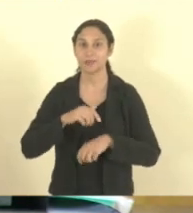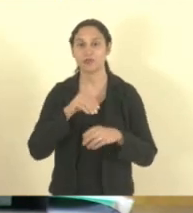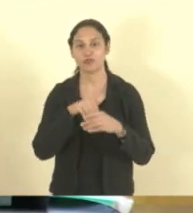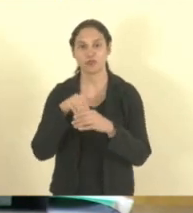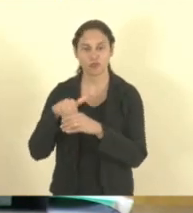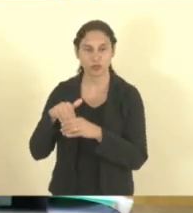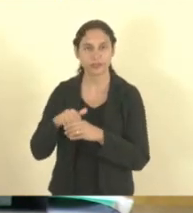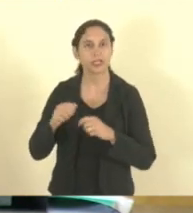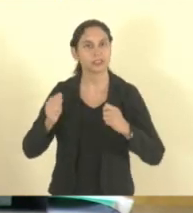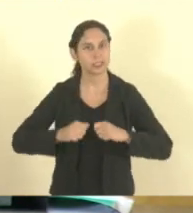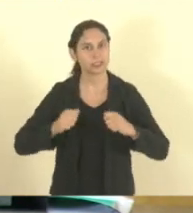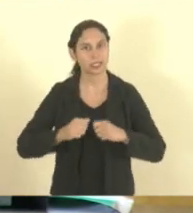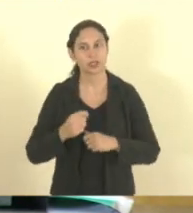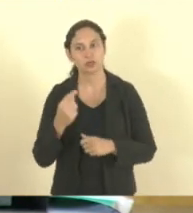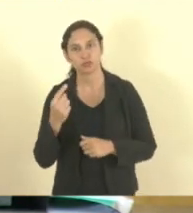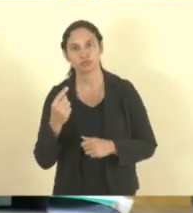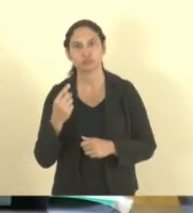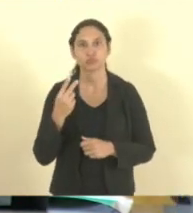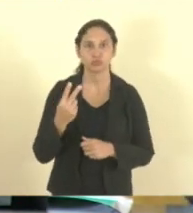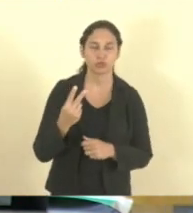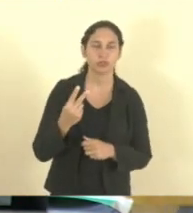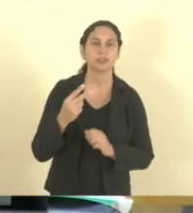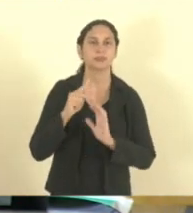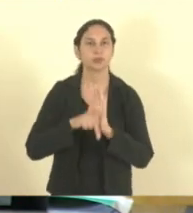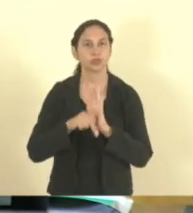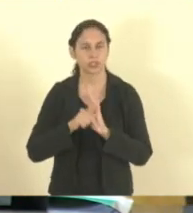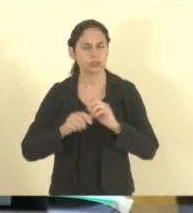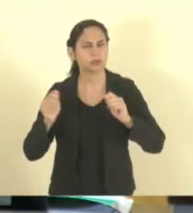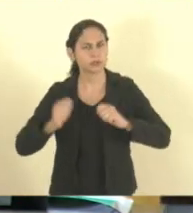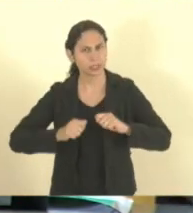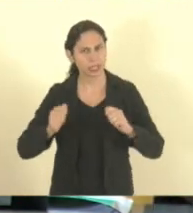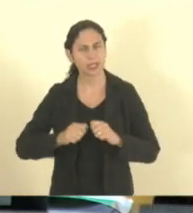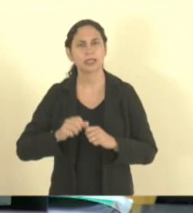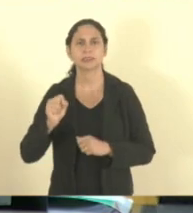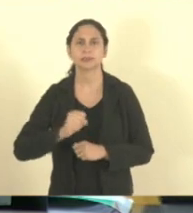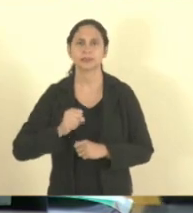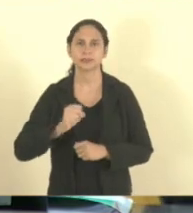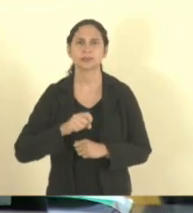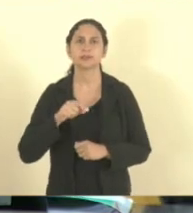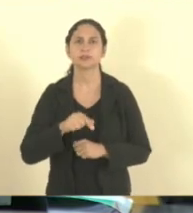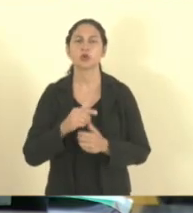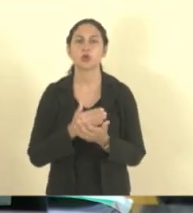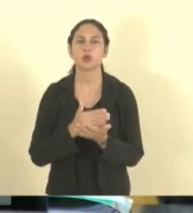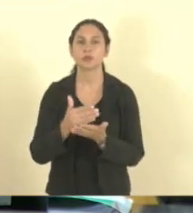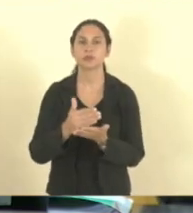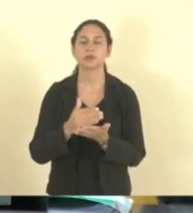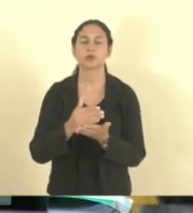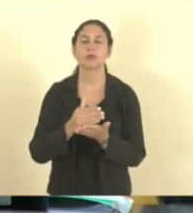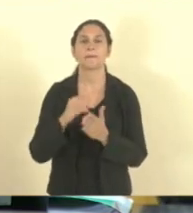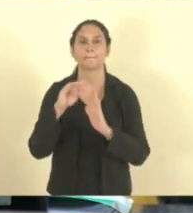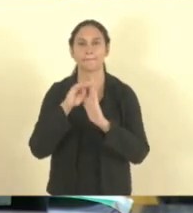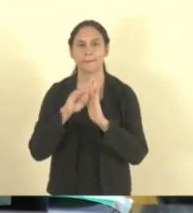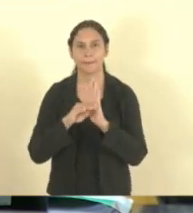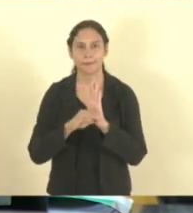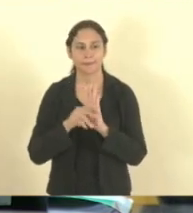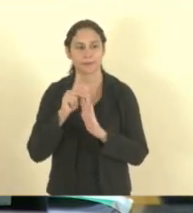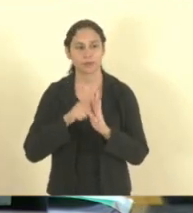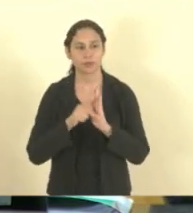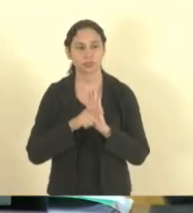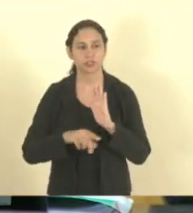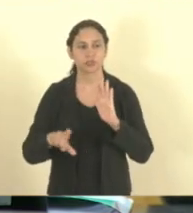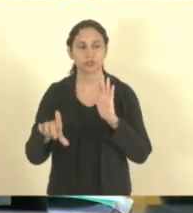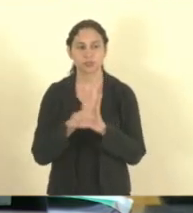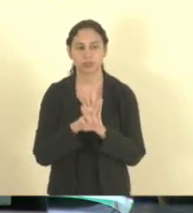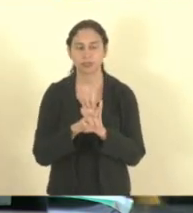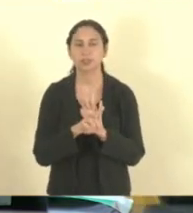pelo menos um a dois projetos antes de finalizar nossa reunião. E entramos na pauta aqui, Projeto de Lei nº 3823, de Autoria do Deputado